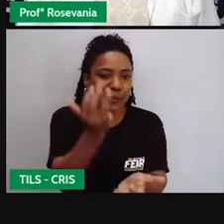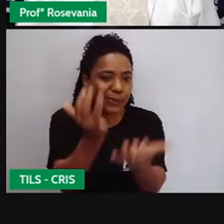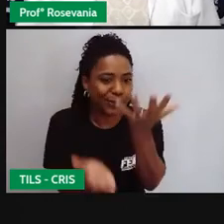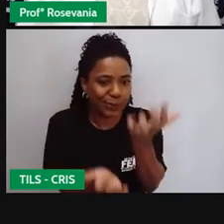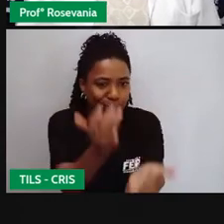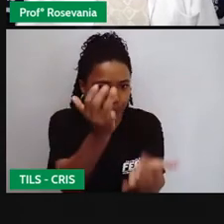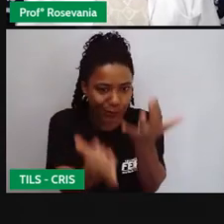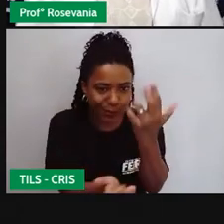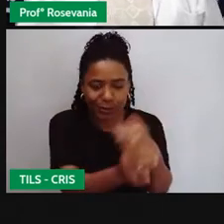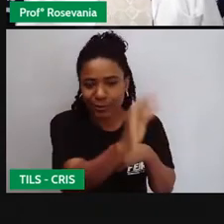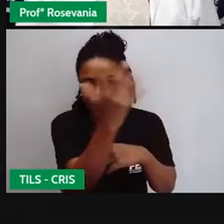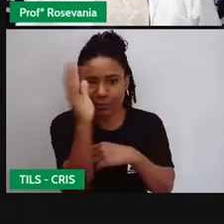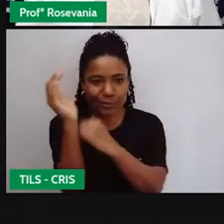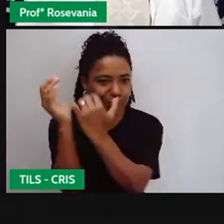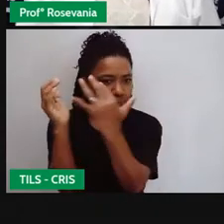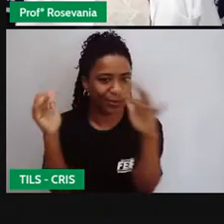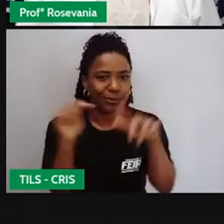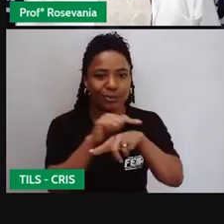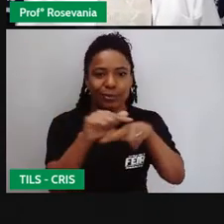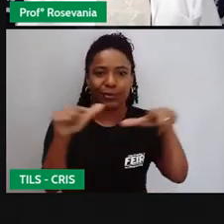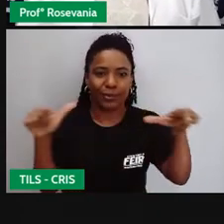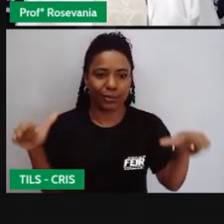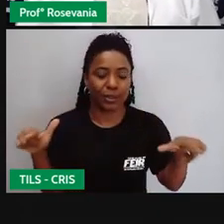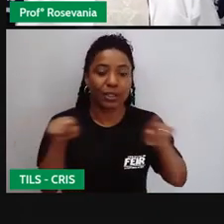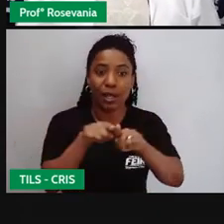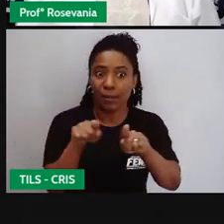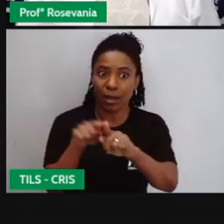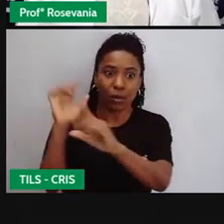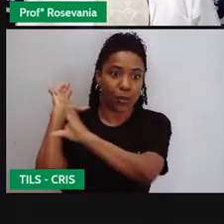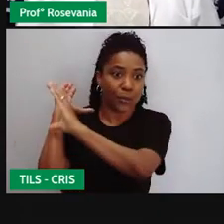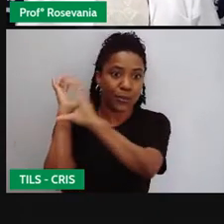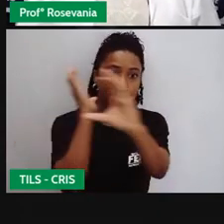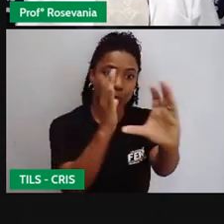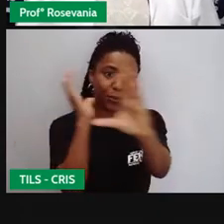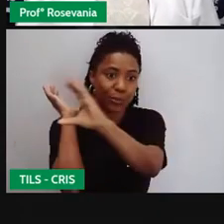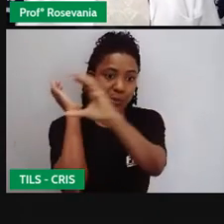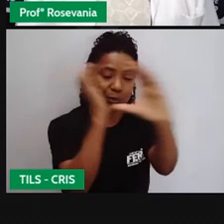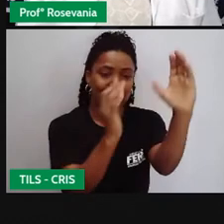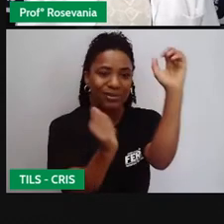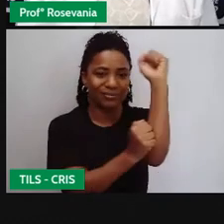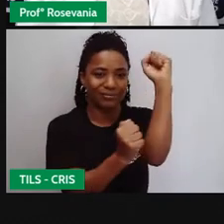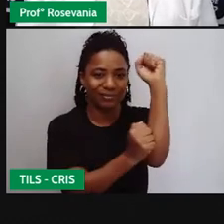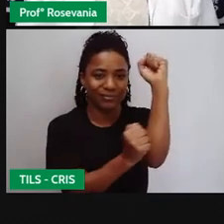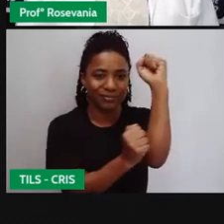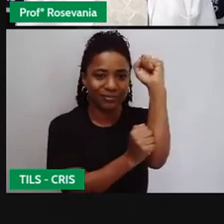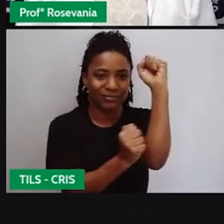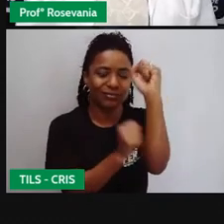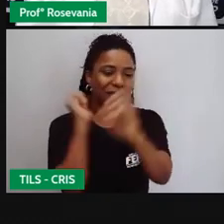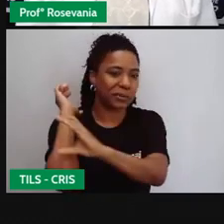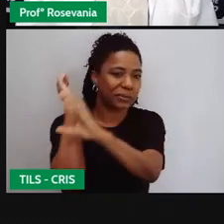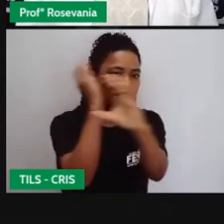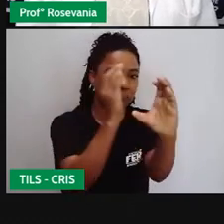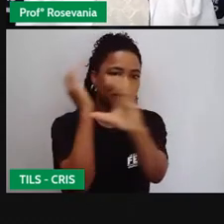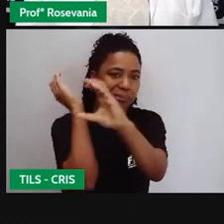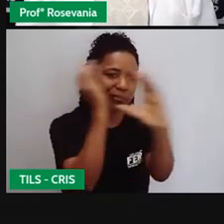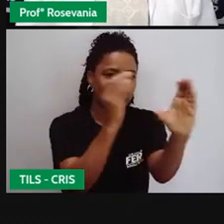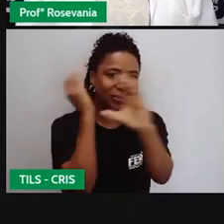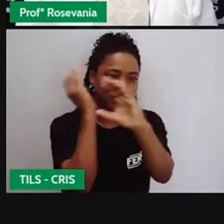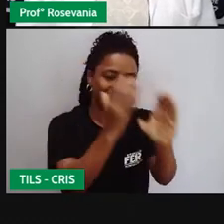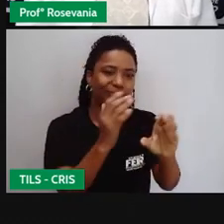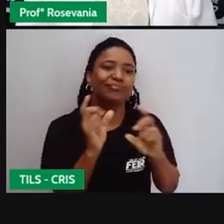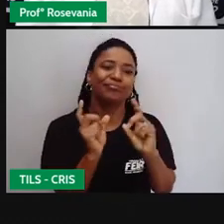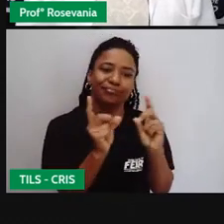sem falar de toda essa extração de madeira ilegal que nós temos aí, então o agronegócio tem essa característica de